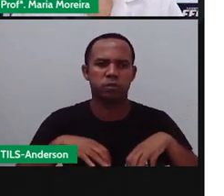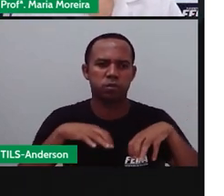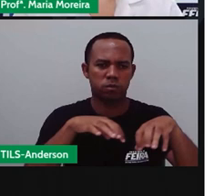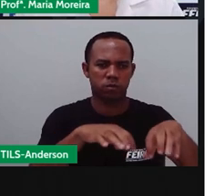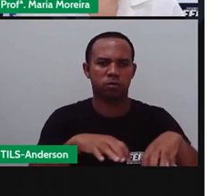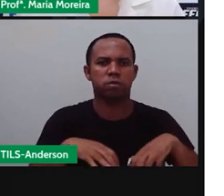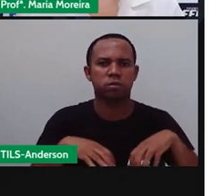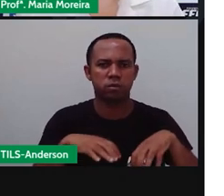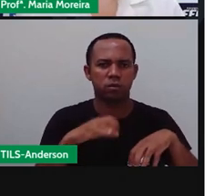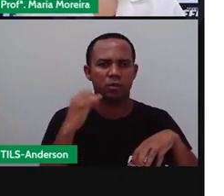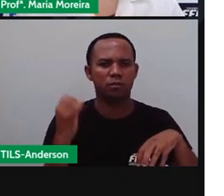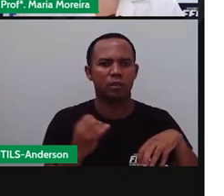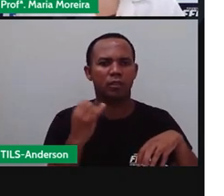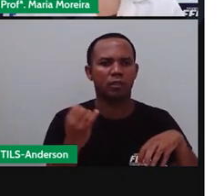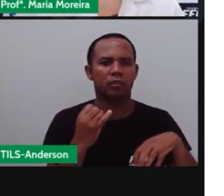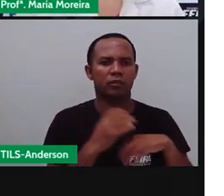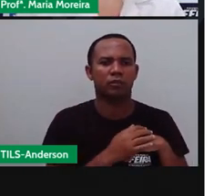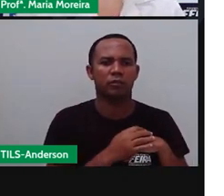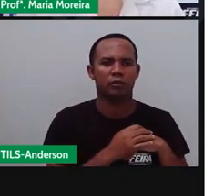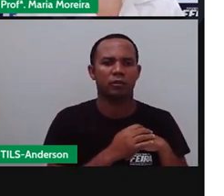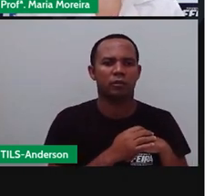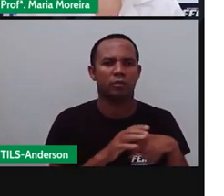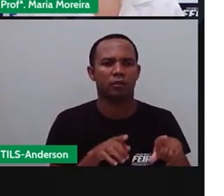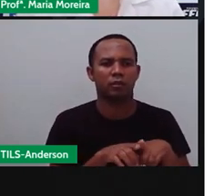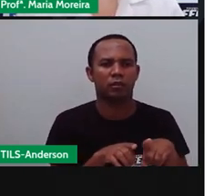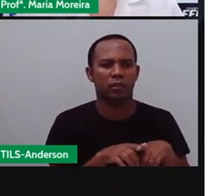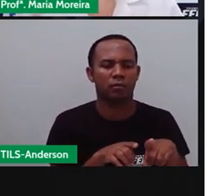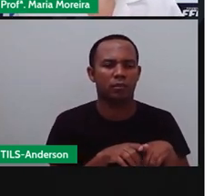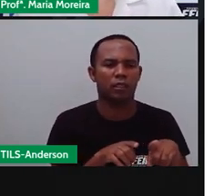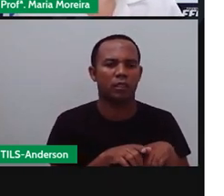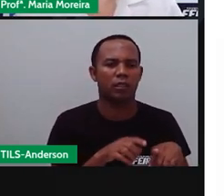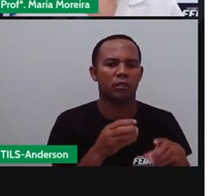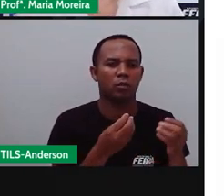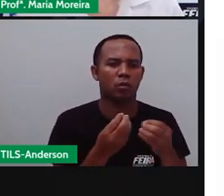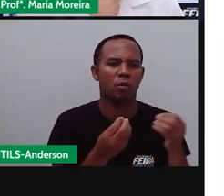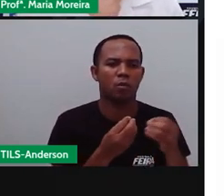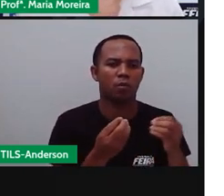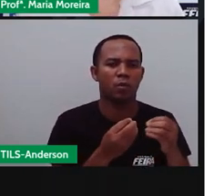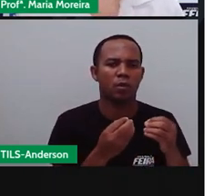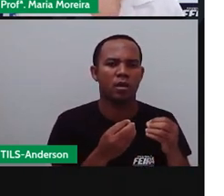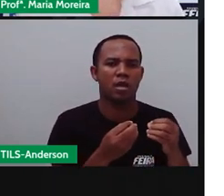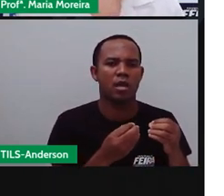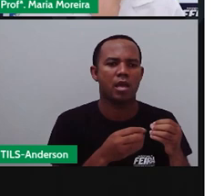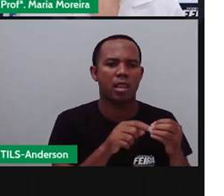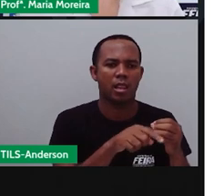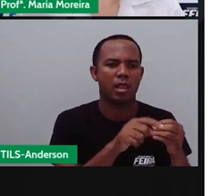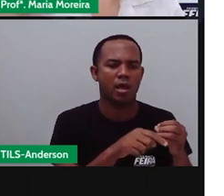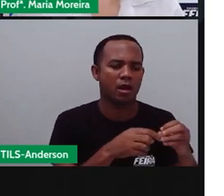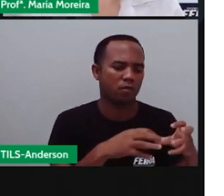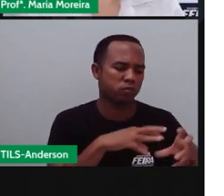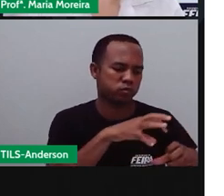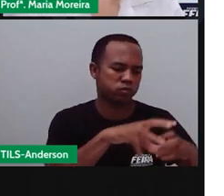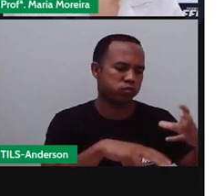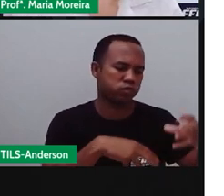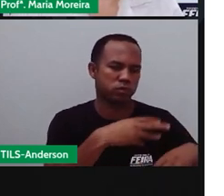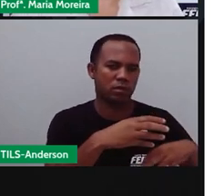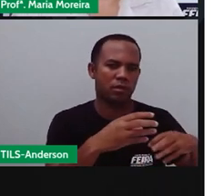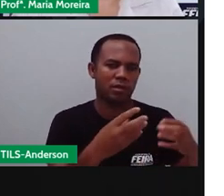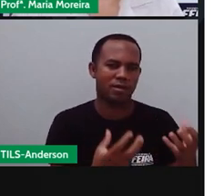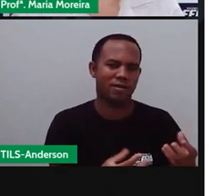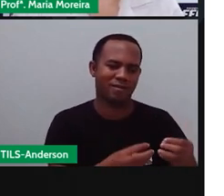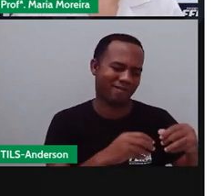toda. A adubação, que pode ser através de adubação orgânica ou, né, química, quando você vai